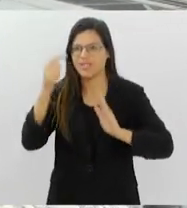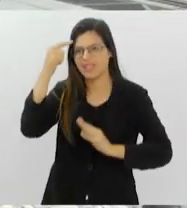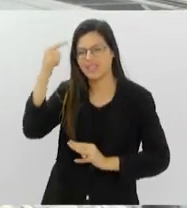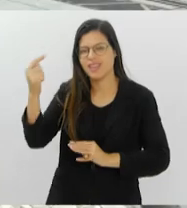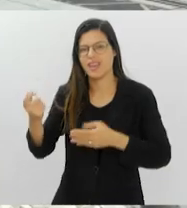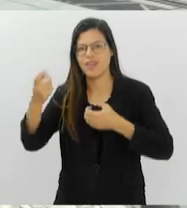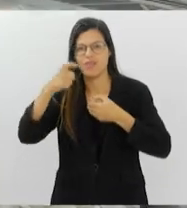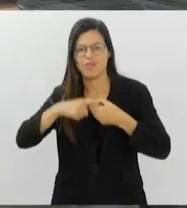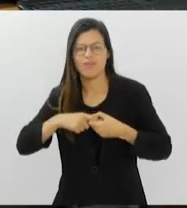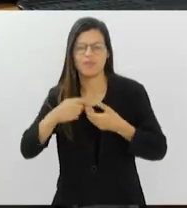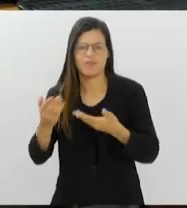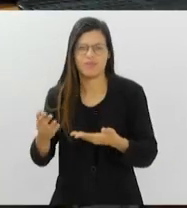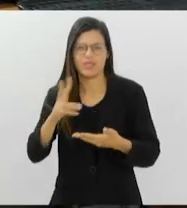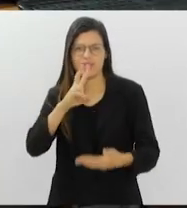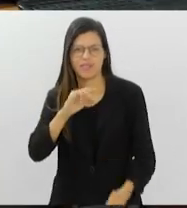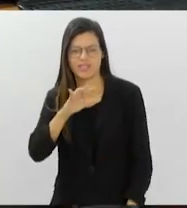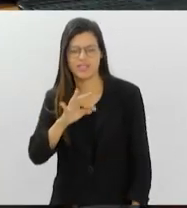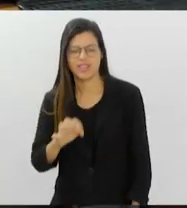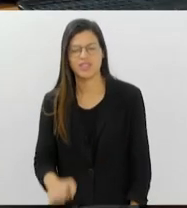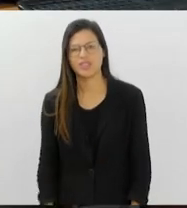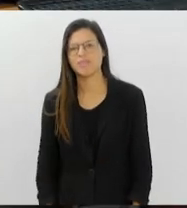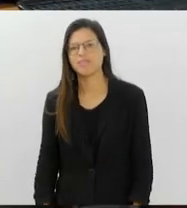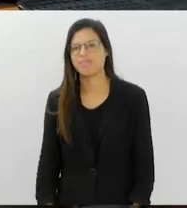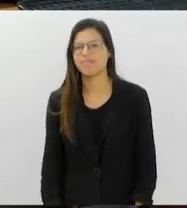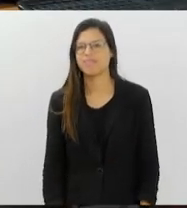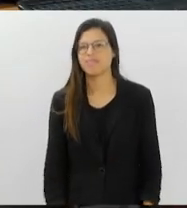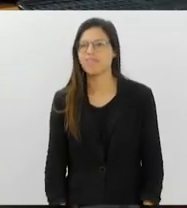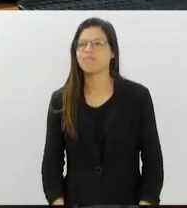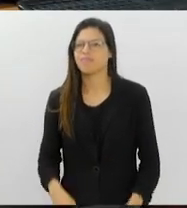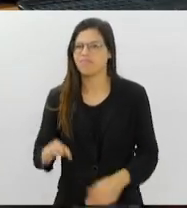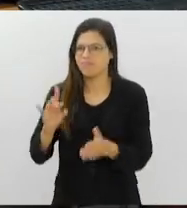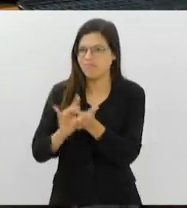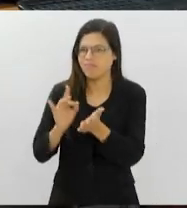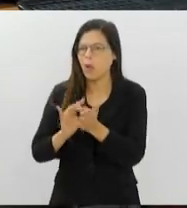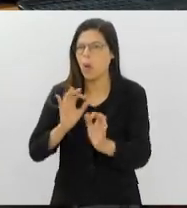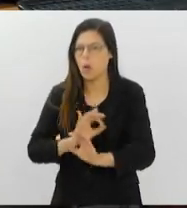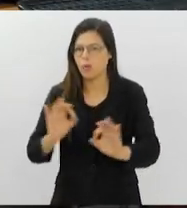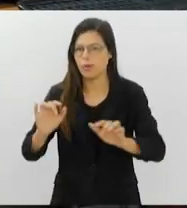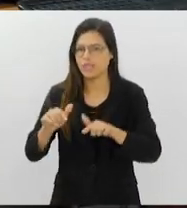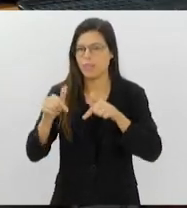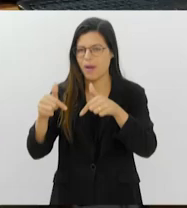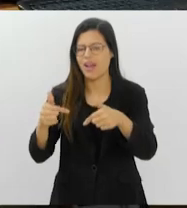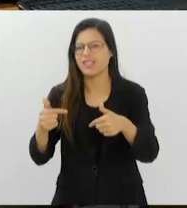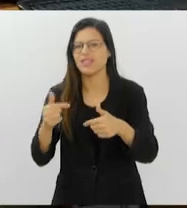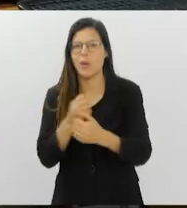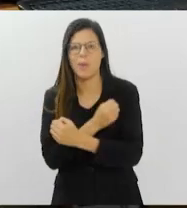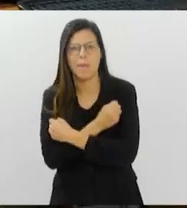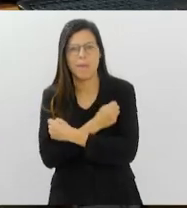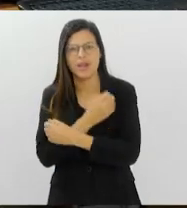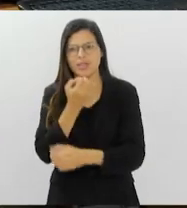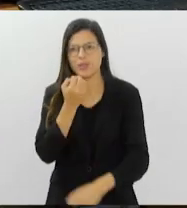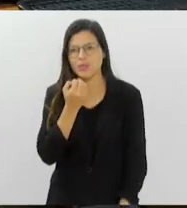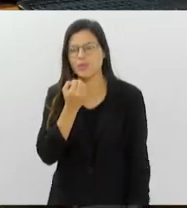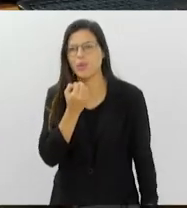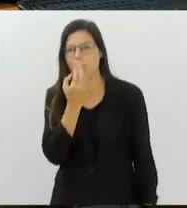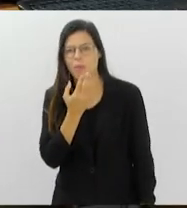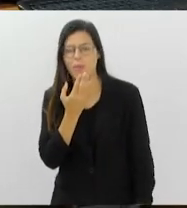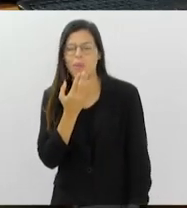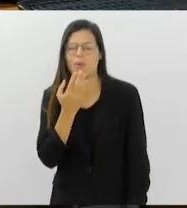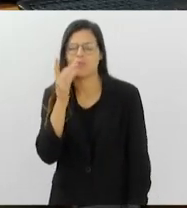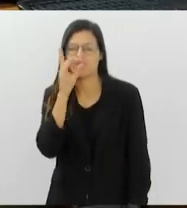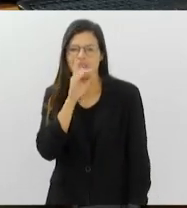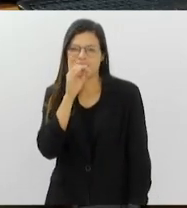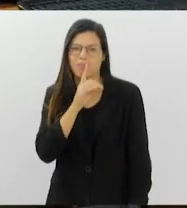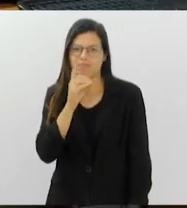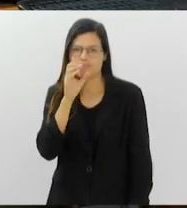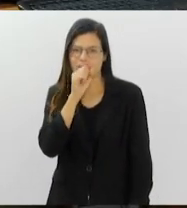Vicente, volto com você no estúdio. Verdade, PV, excelente iniciativa, tem que correr porque tem pouca vaga, né? Um abraço, bom final de semana pra você. Vamos